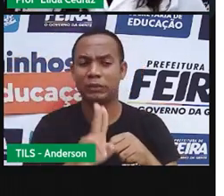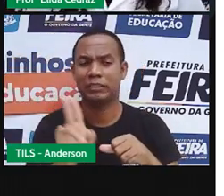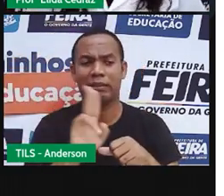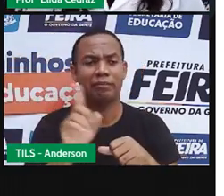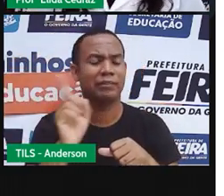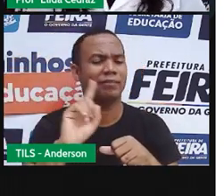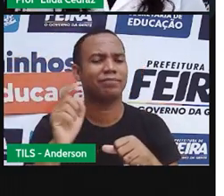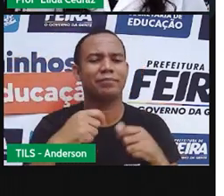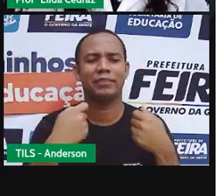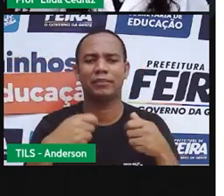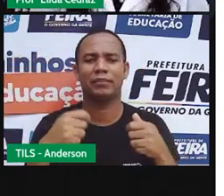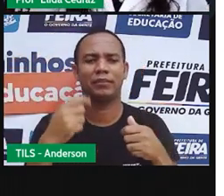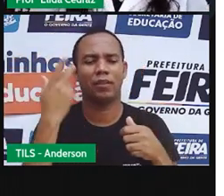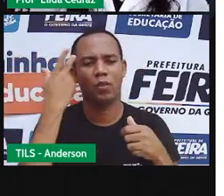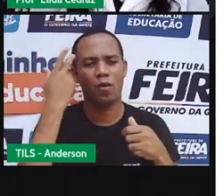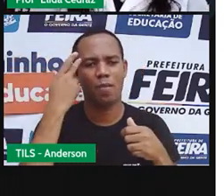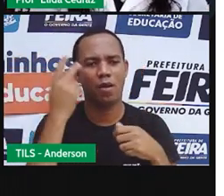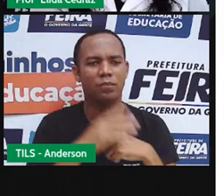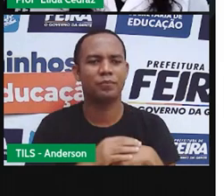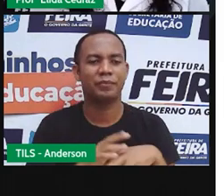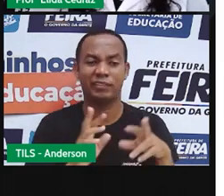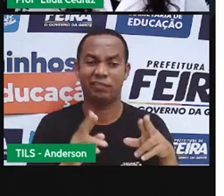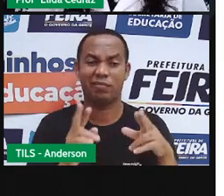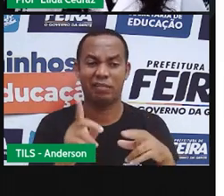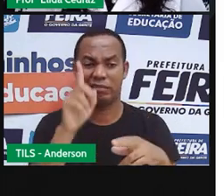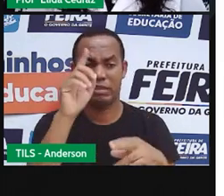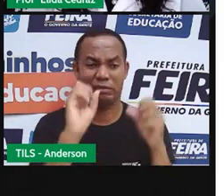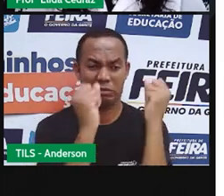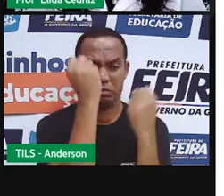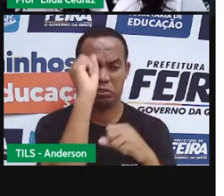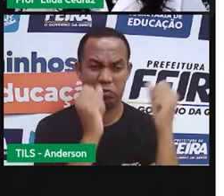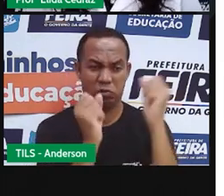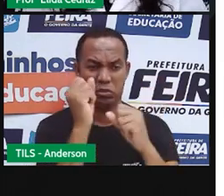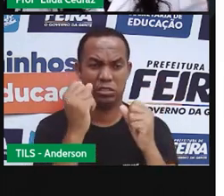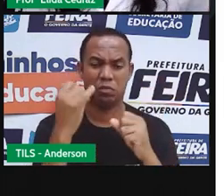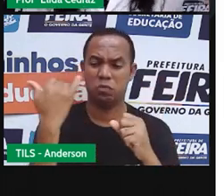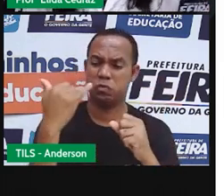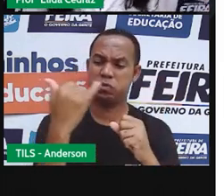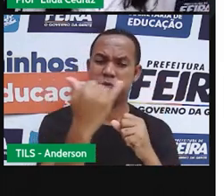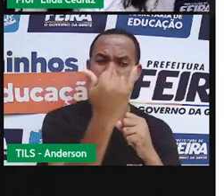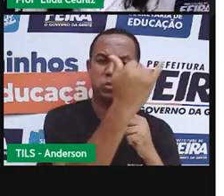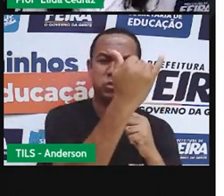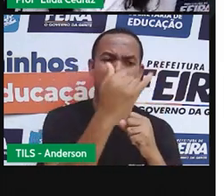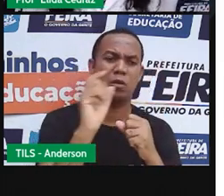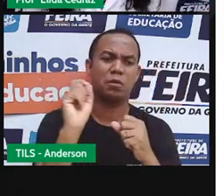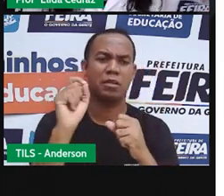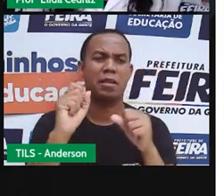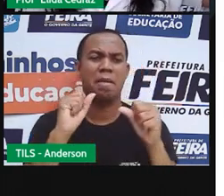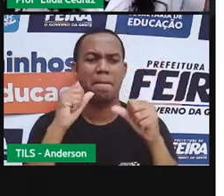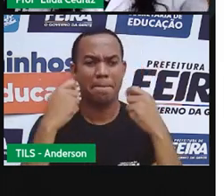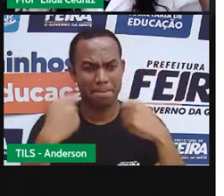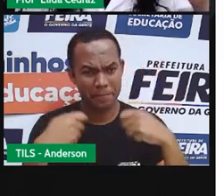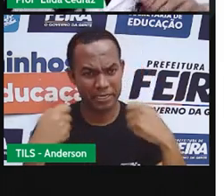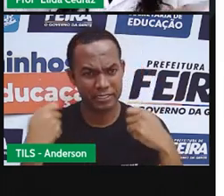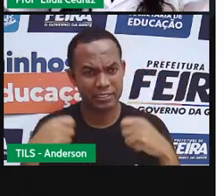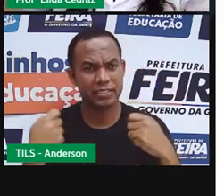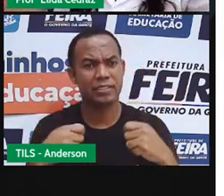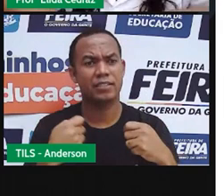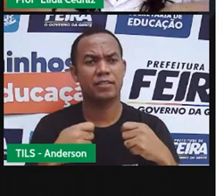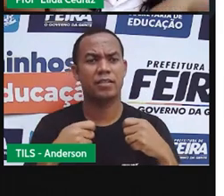a energia do sol. Como nas hidrelétricas, que as usinas hidrelétricas, que fornecem essa energia para a gente,